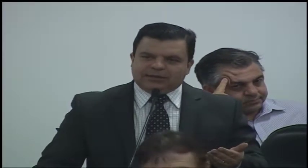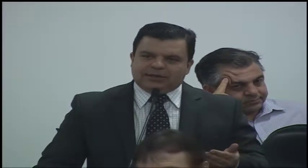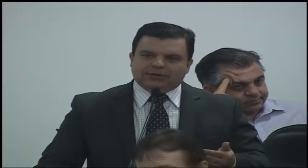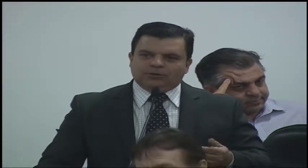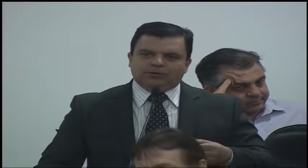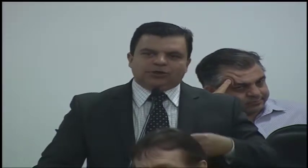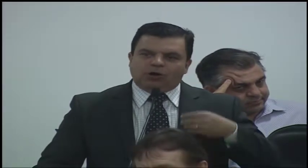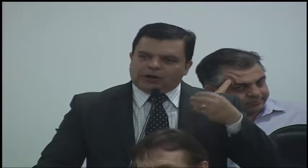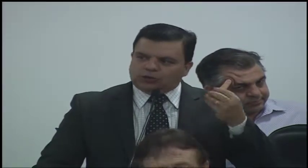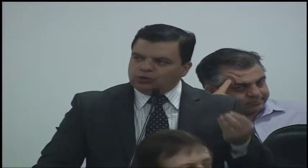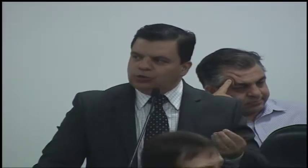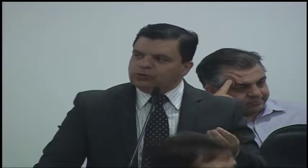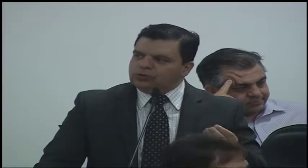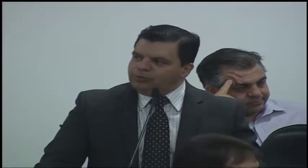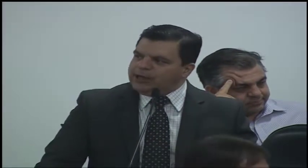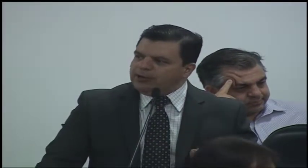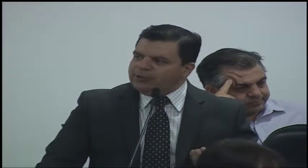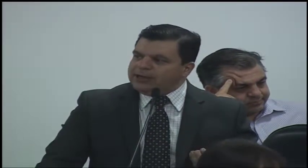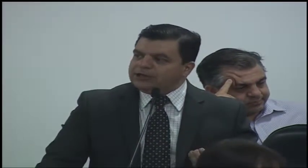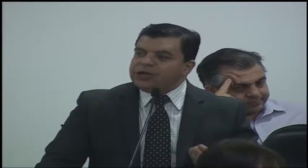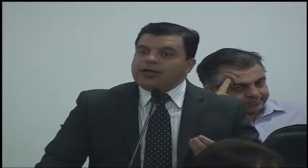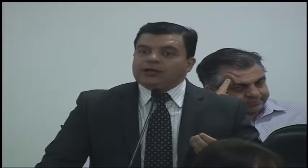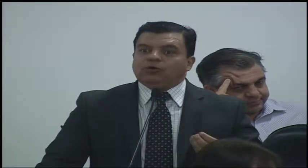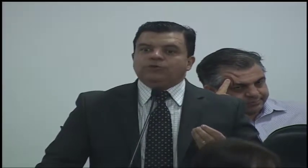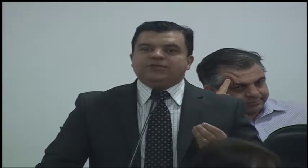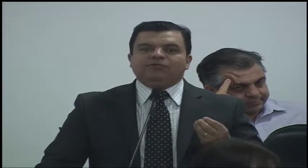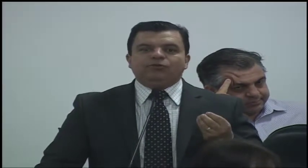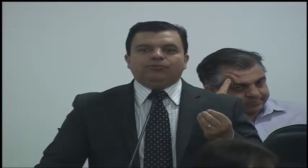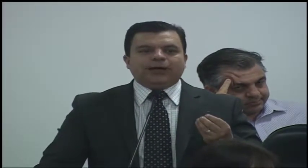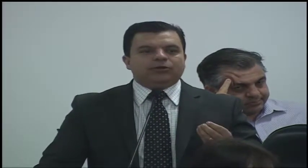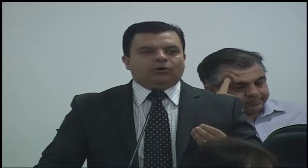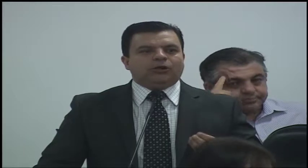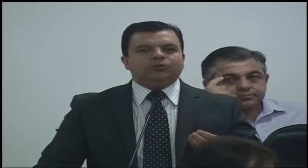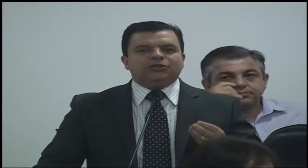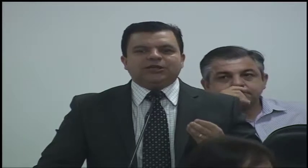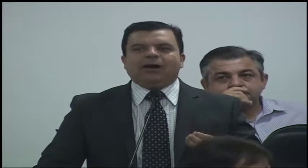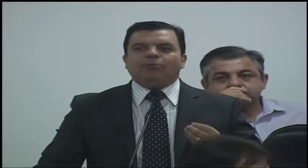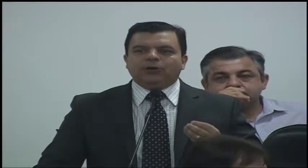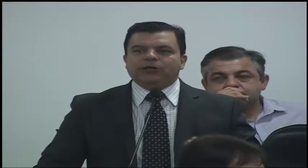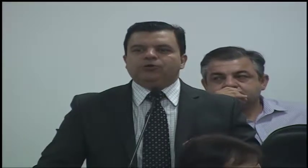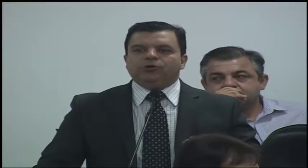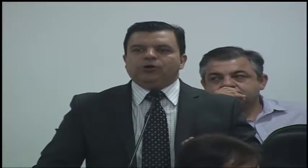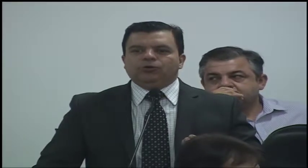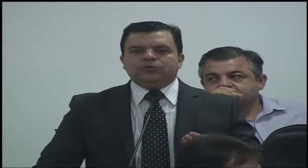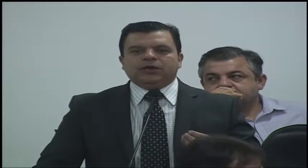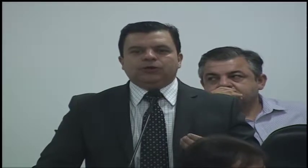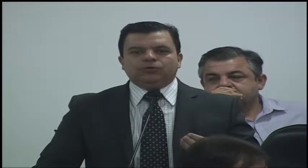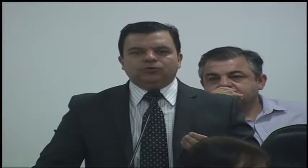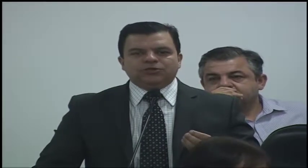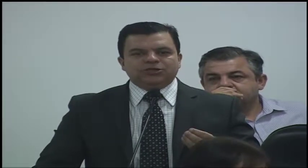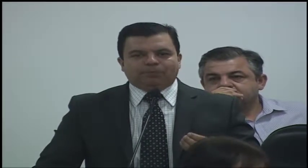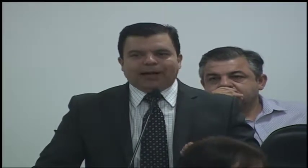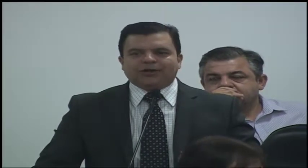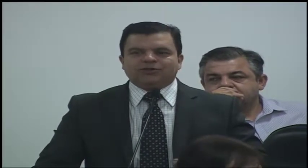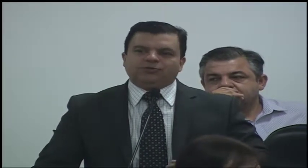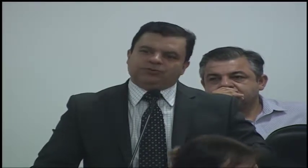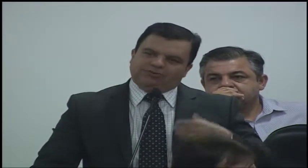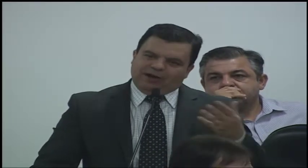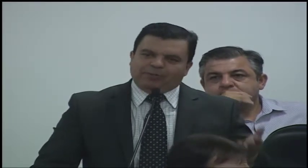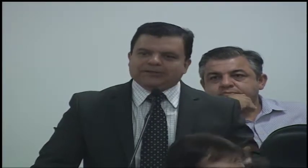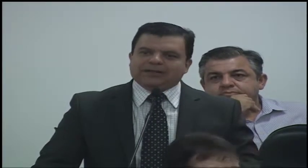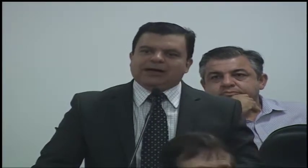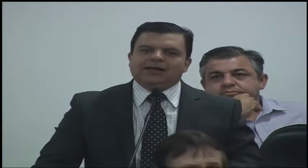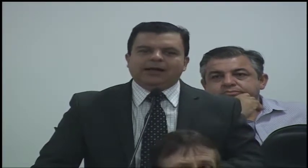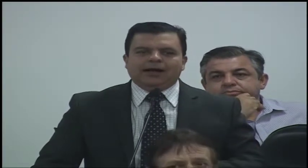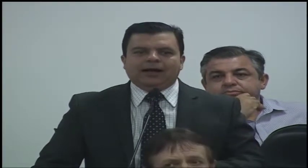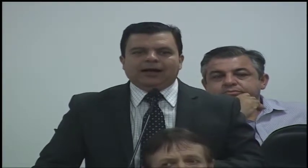recicla canudo, joga tudo no meio ambiente, inclusive o McDonald's já aboliu os canudos de plástico e